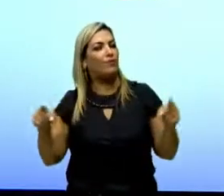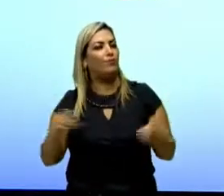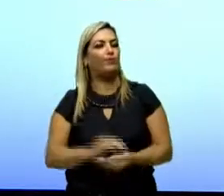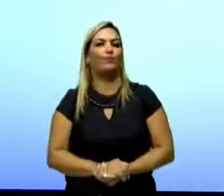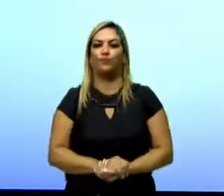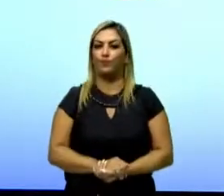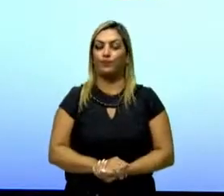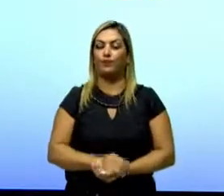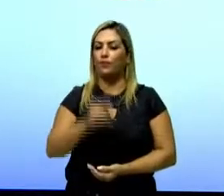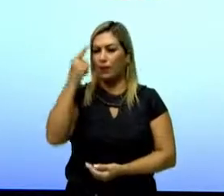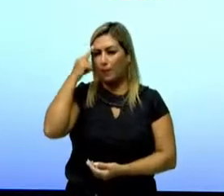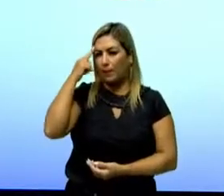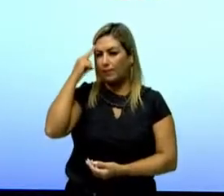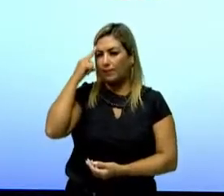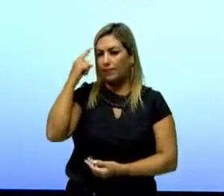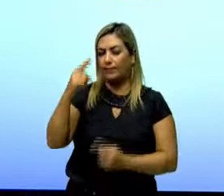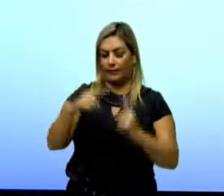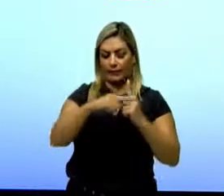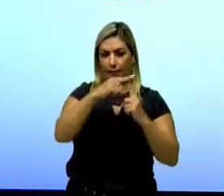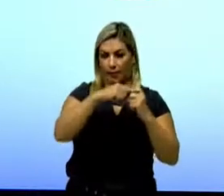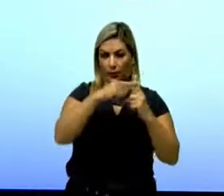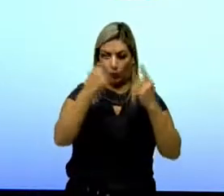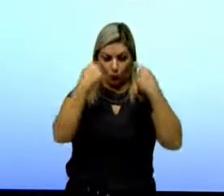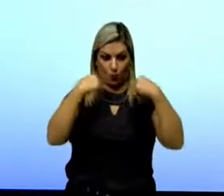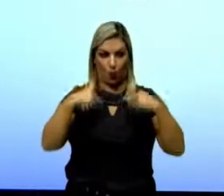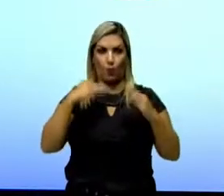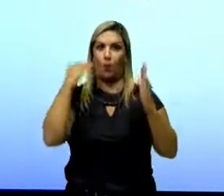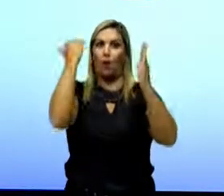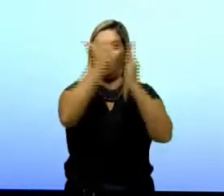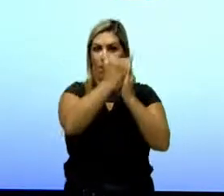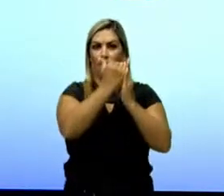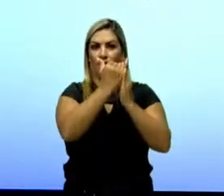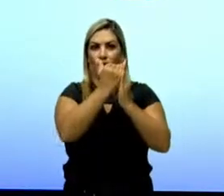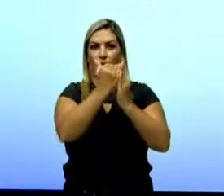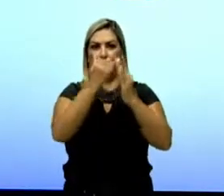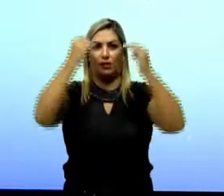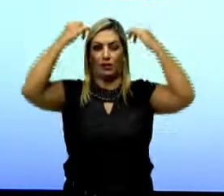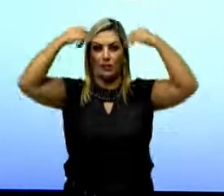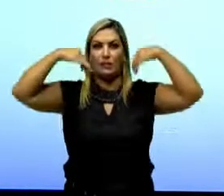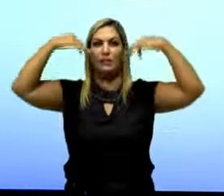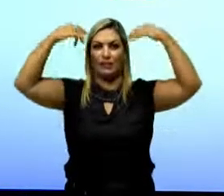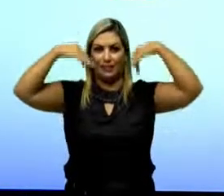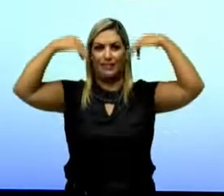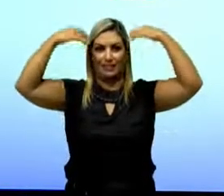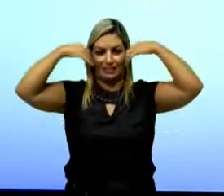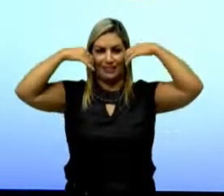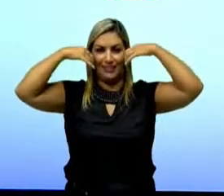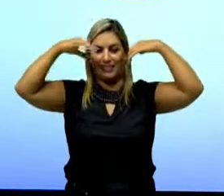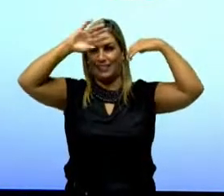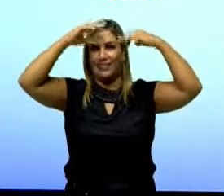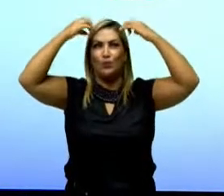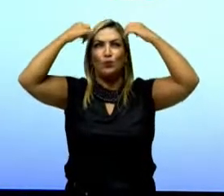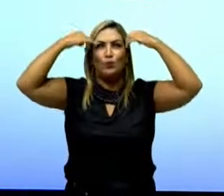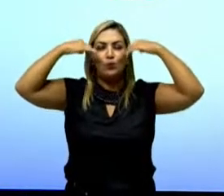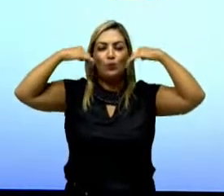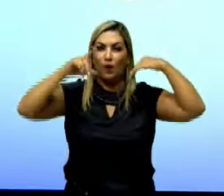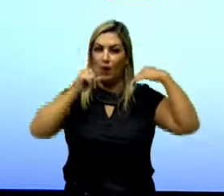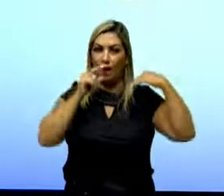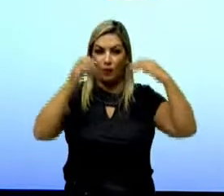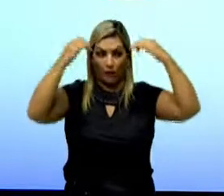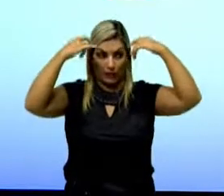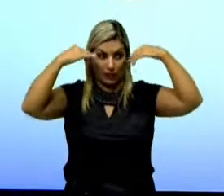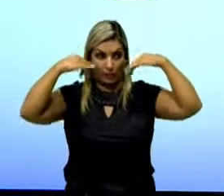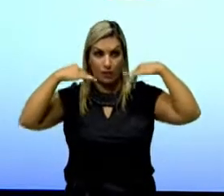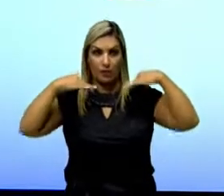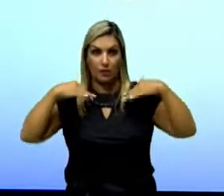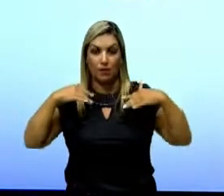Quando você está com a temperatura corporal aumentada, você transpira. A sua transpiração vai fazer